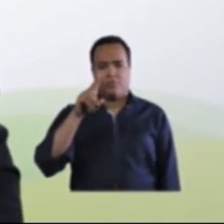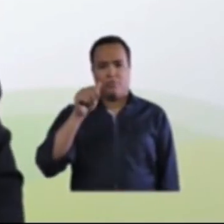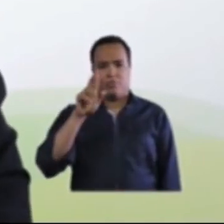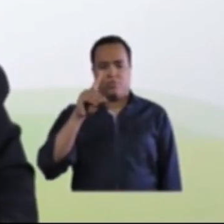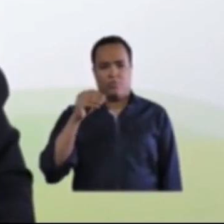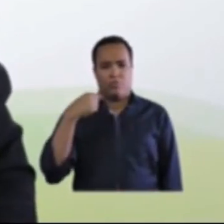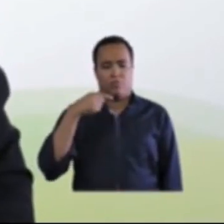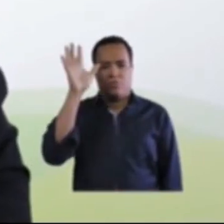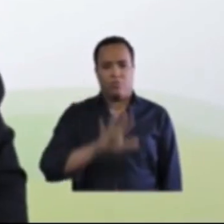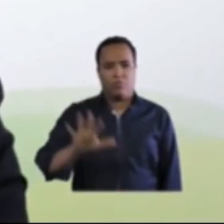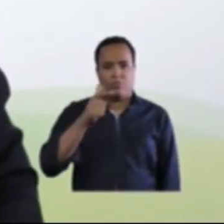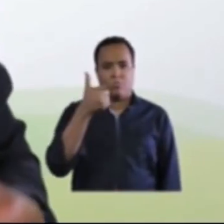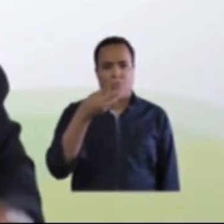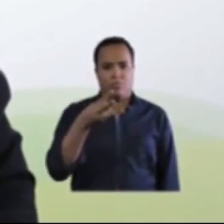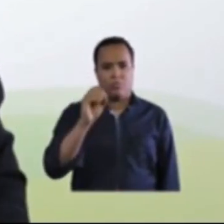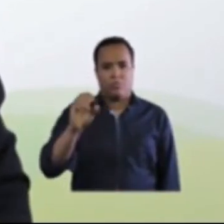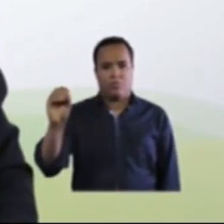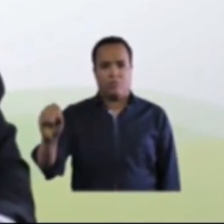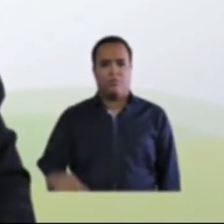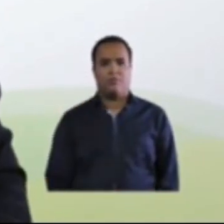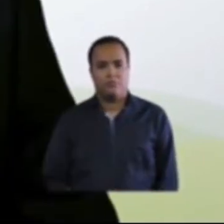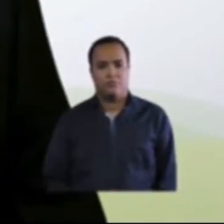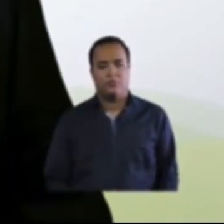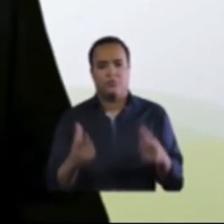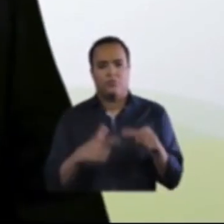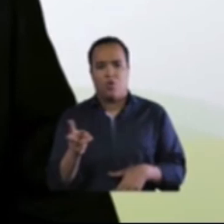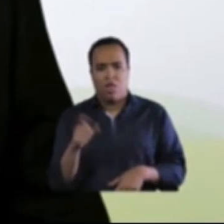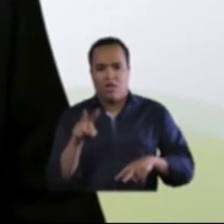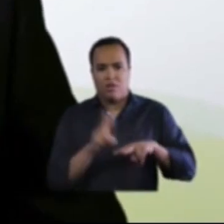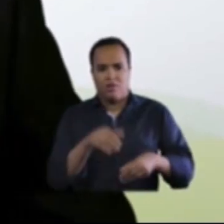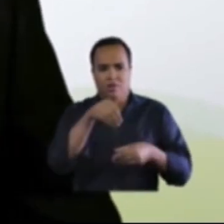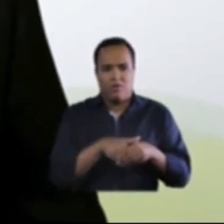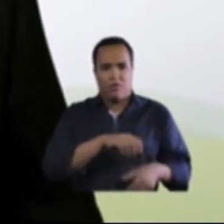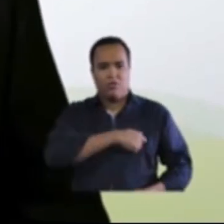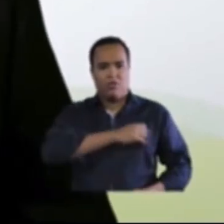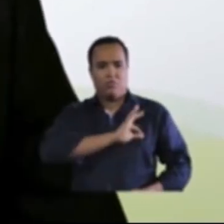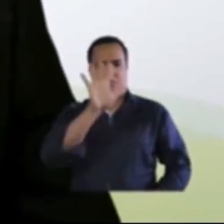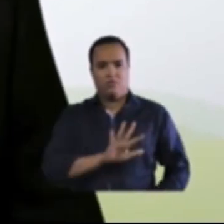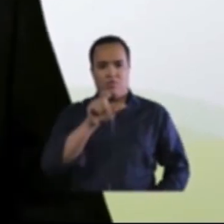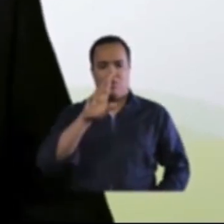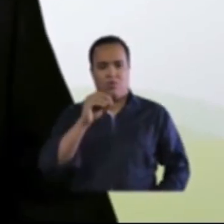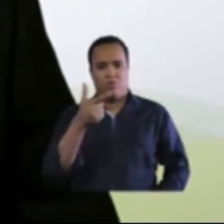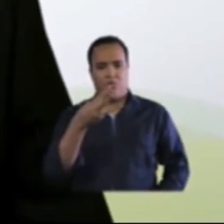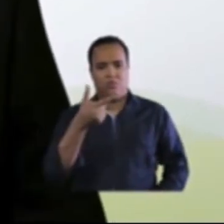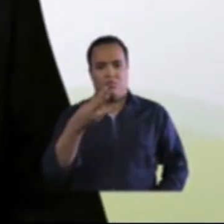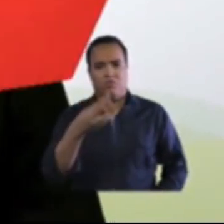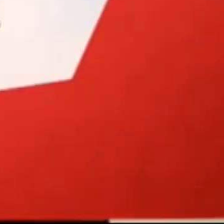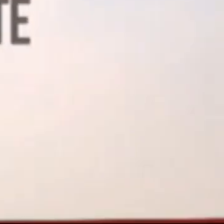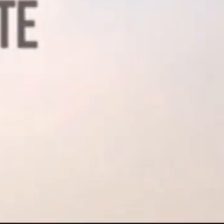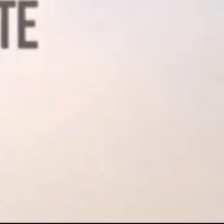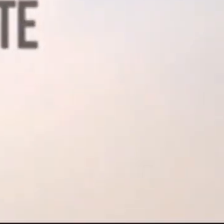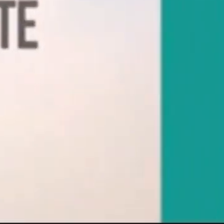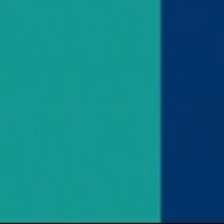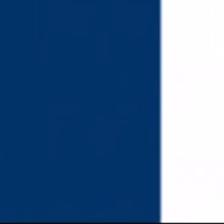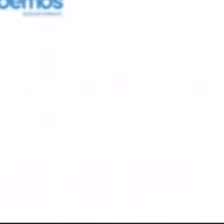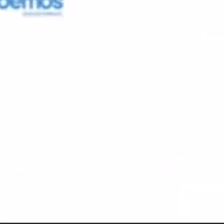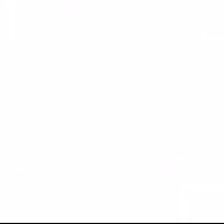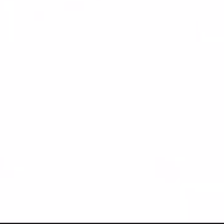Eduardo, custo zero, federal do Regurpe, 23 e 0, 0. Vote delegado da Polícia Federal Leiro, 23 e 23.